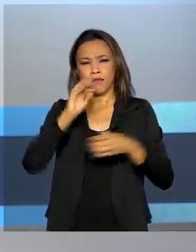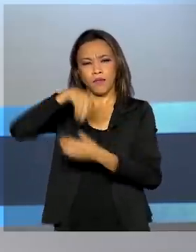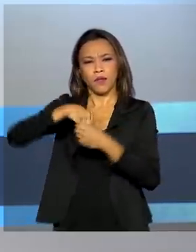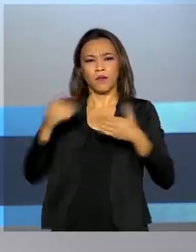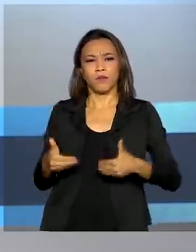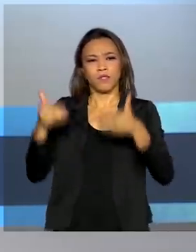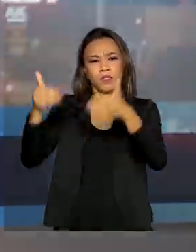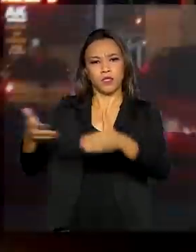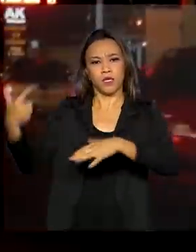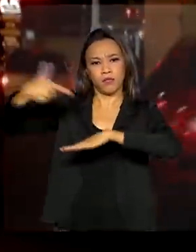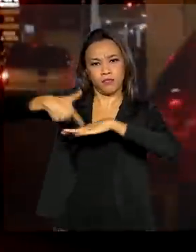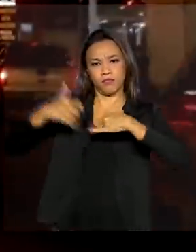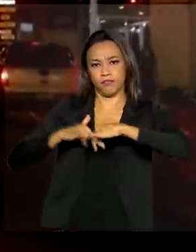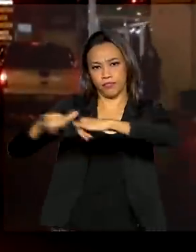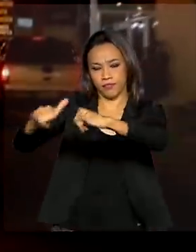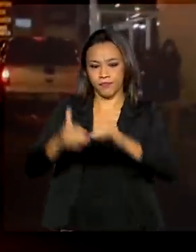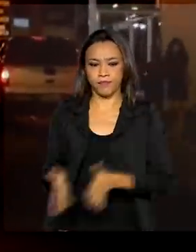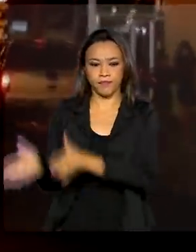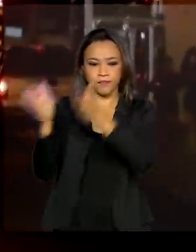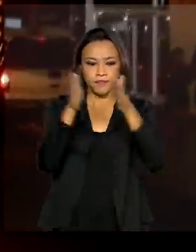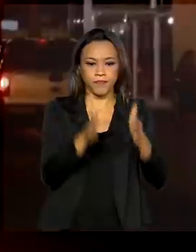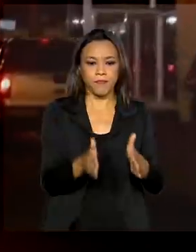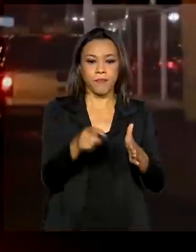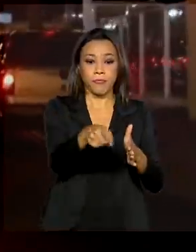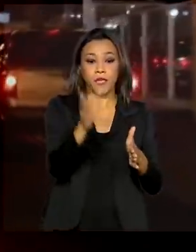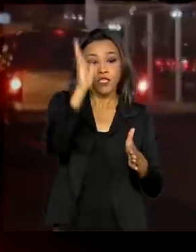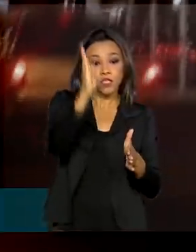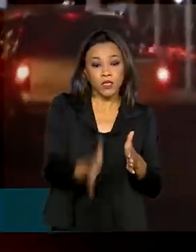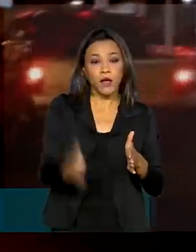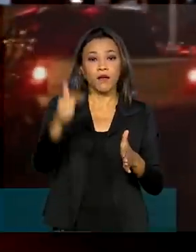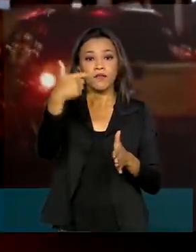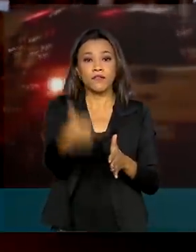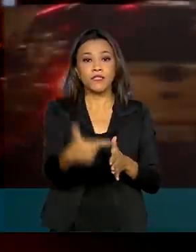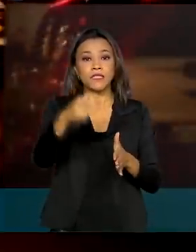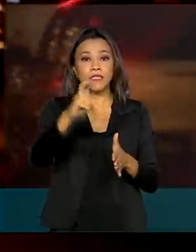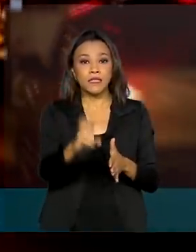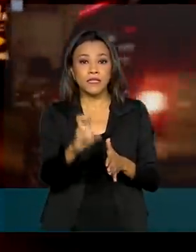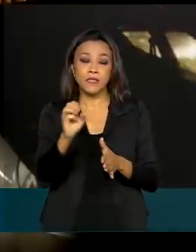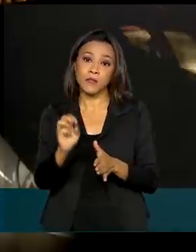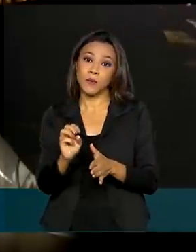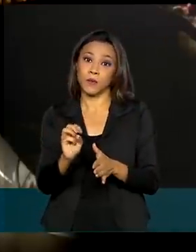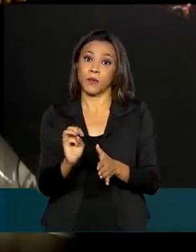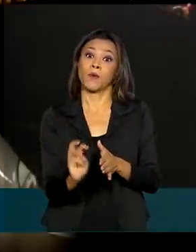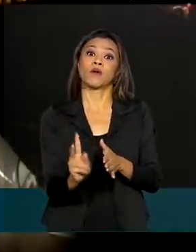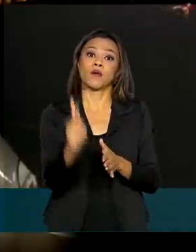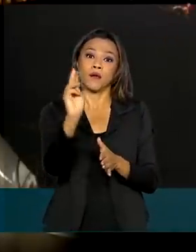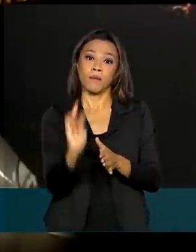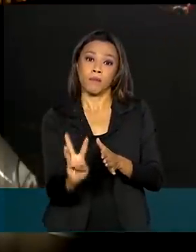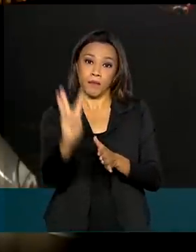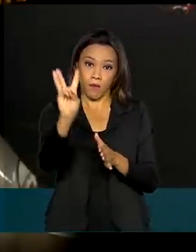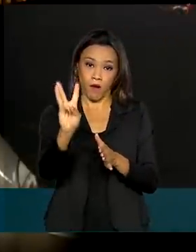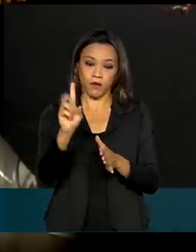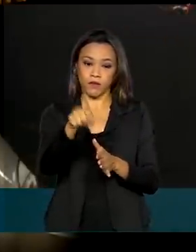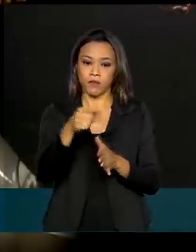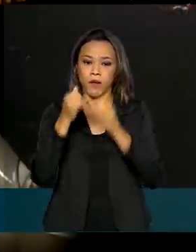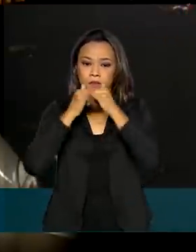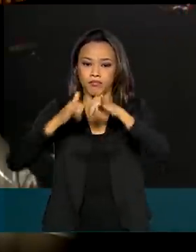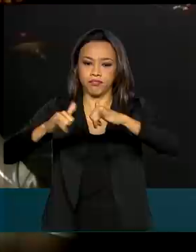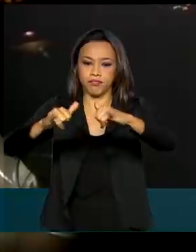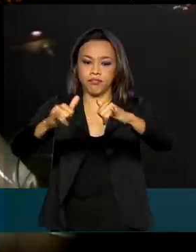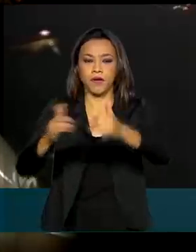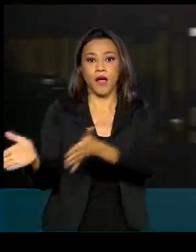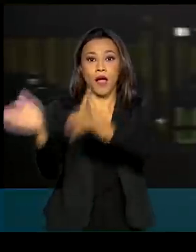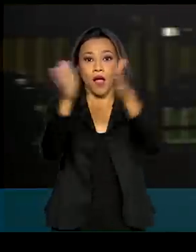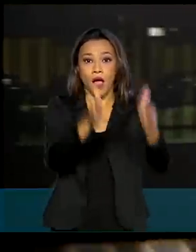e Energia. Foram adicionados 25 megawatts no fornecimento de energia passando para